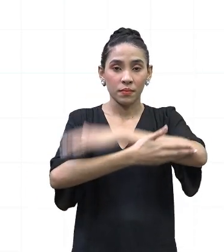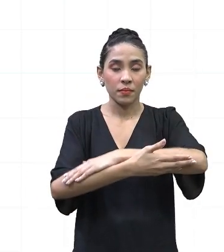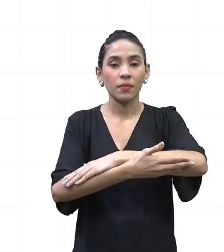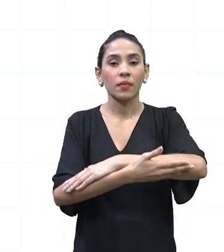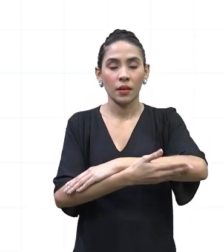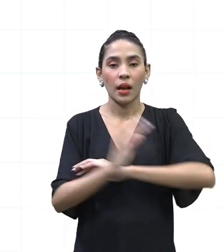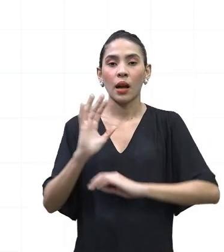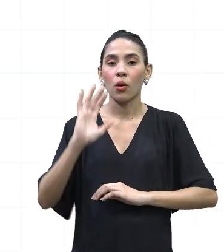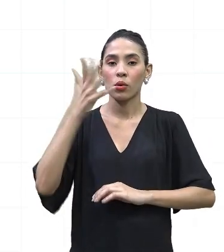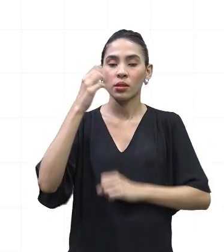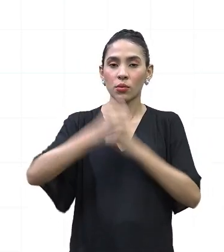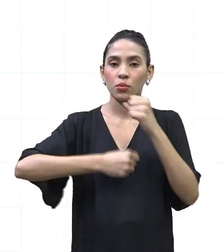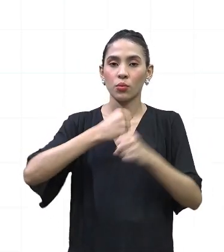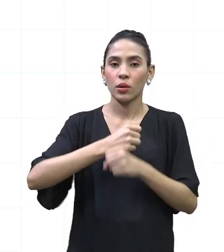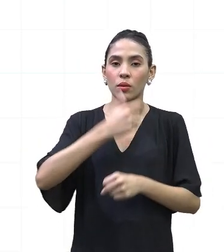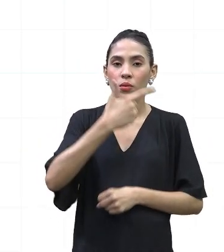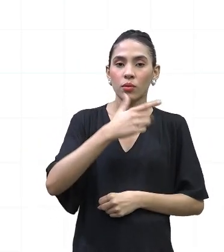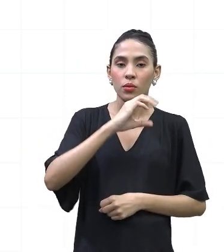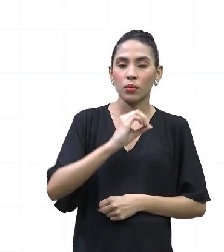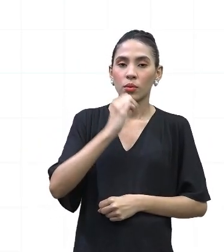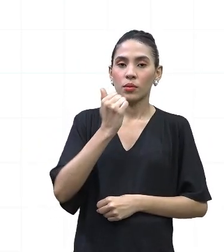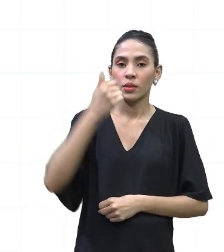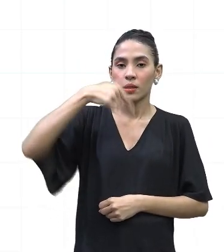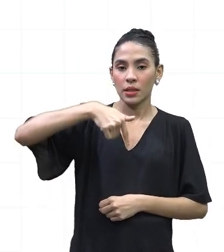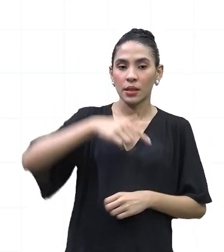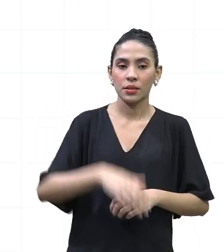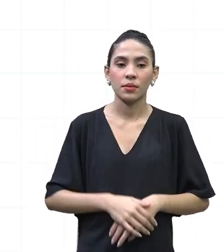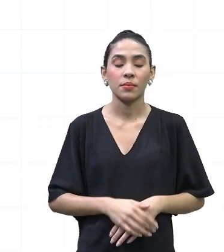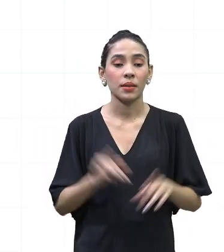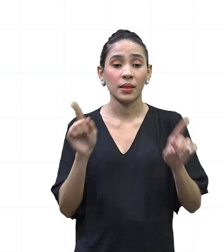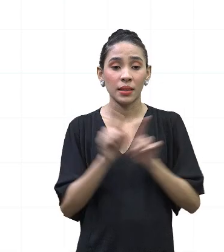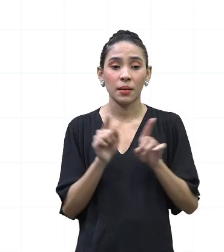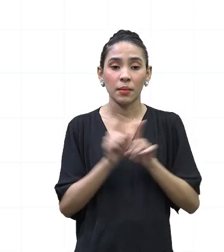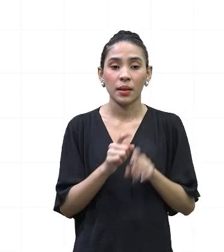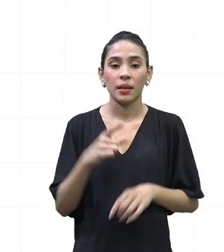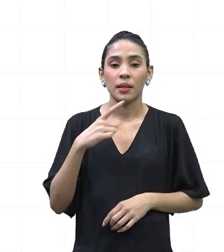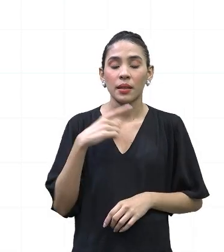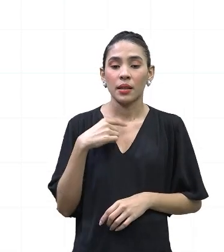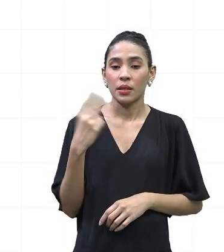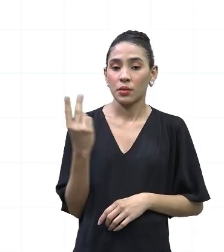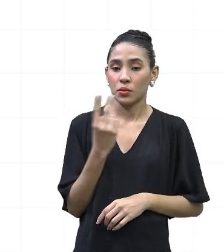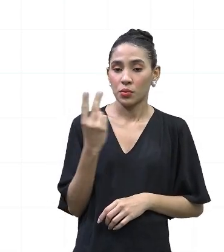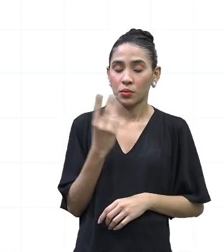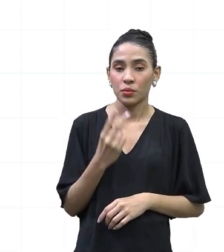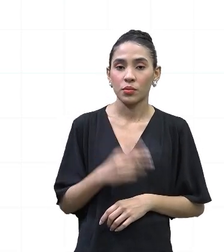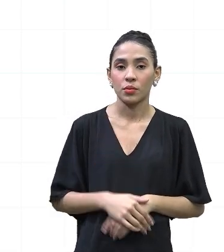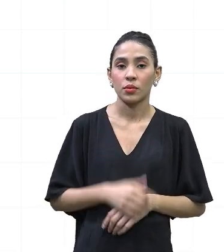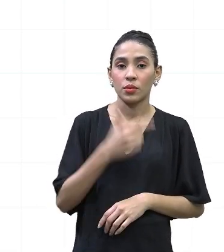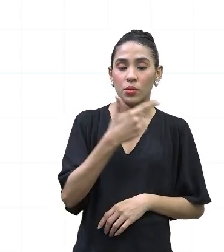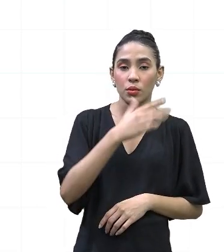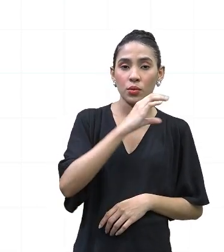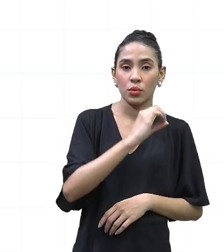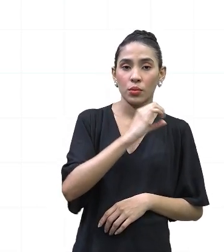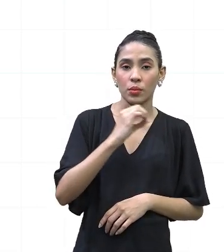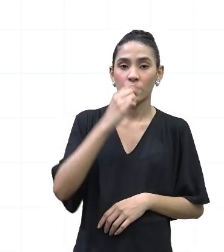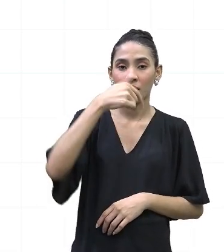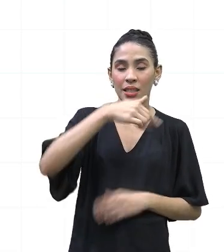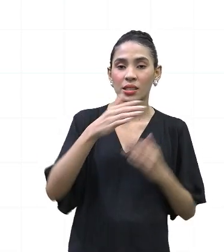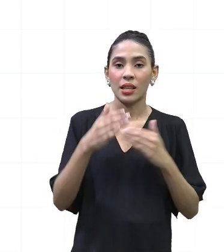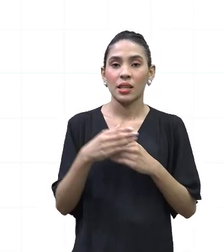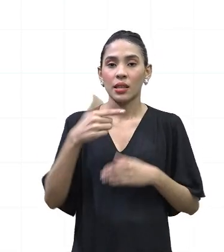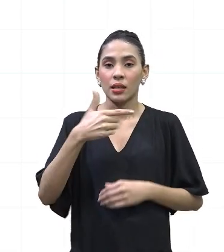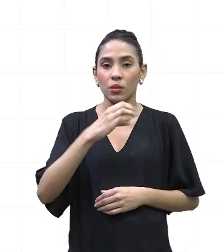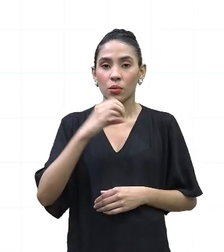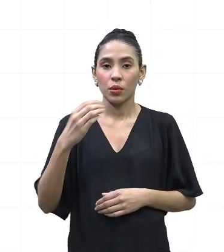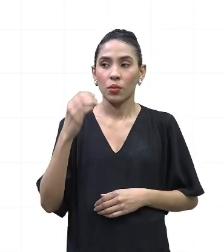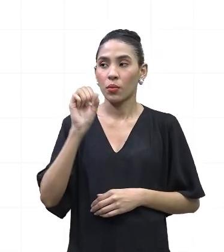o ano de 2017 e a gente tem aqui essas duas máscaras de 2007 e 2008. Ok?